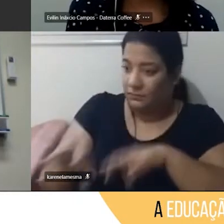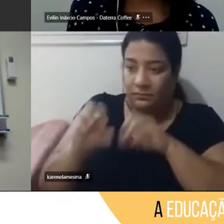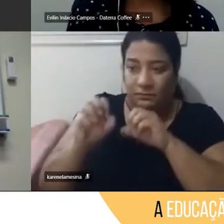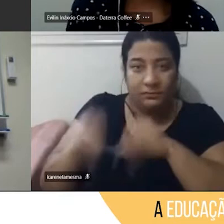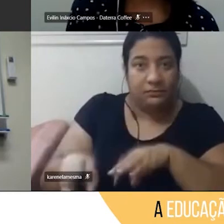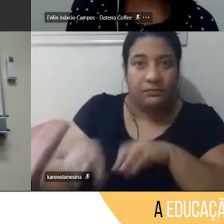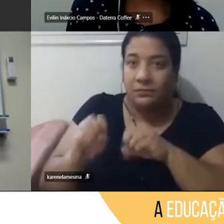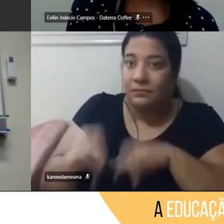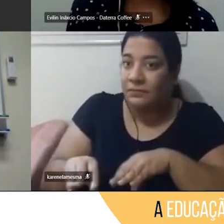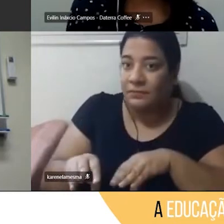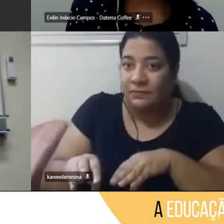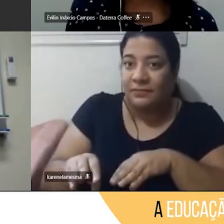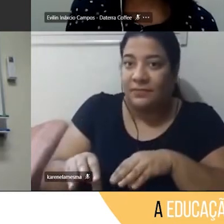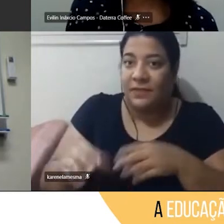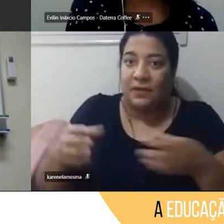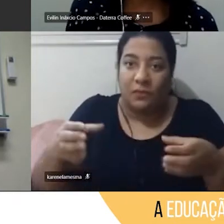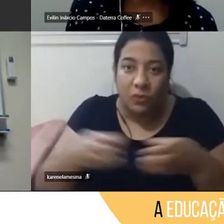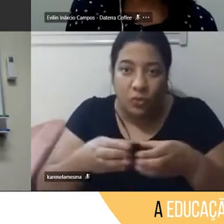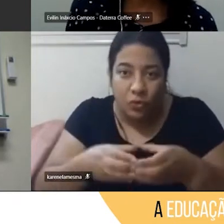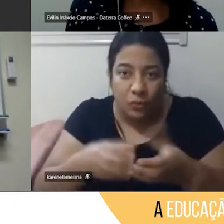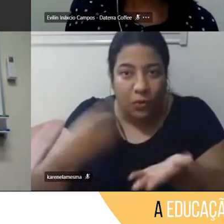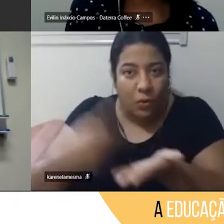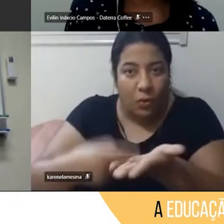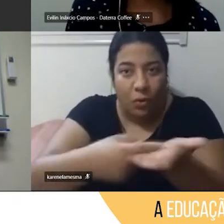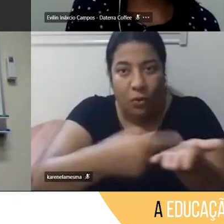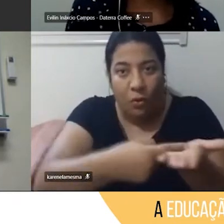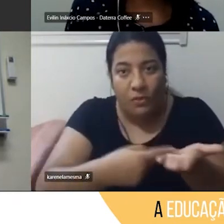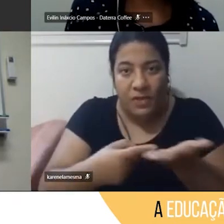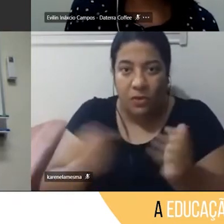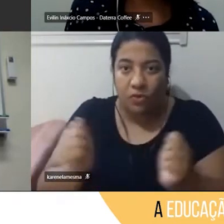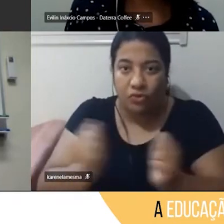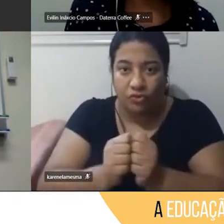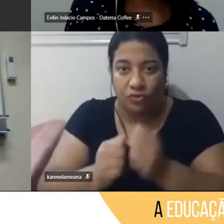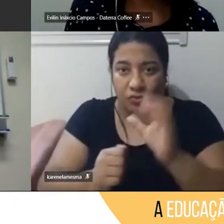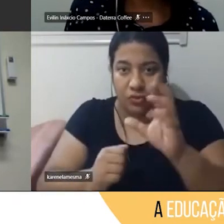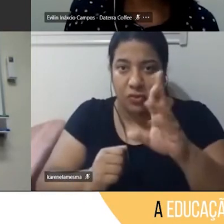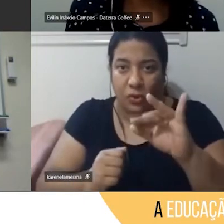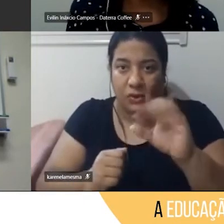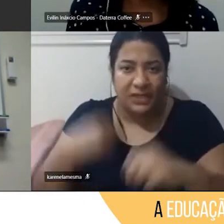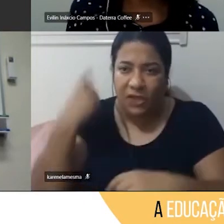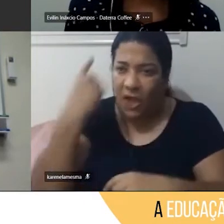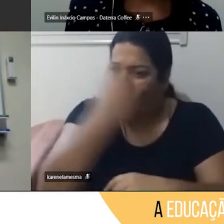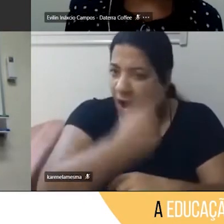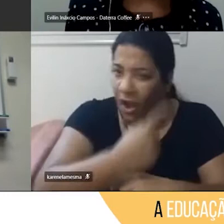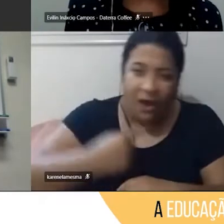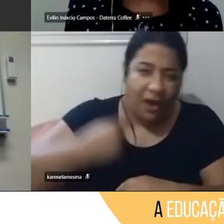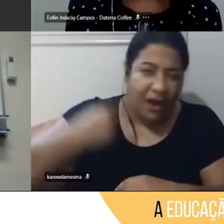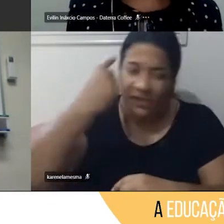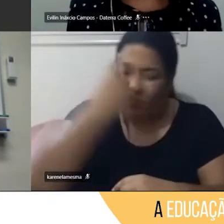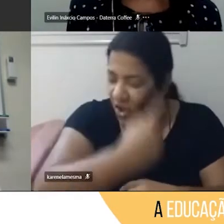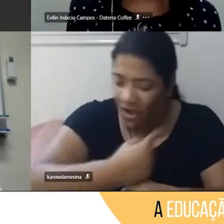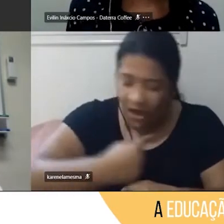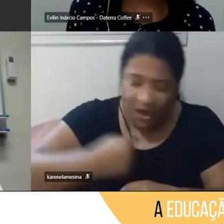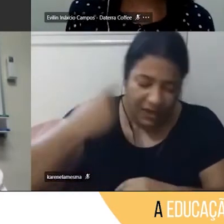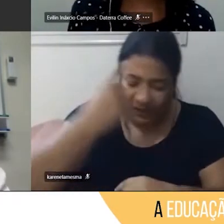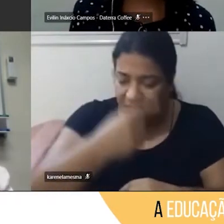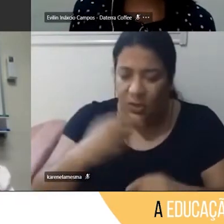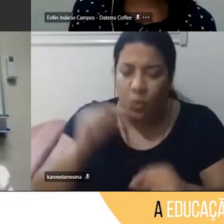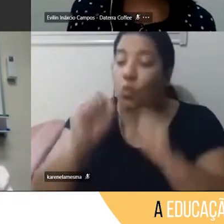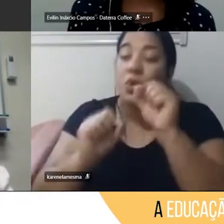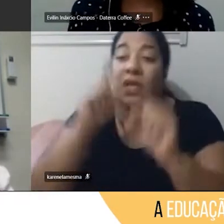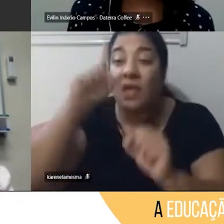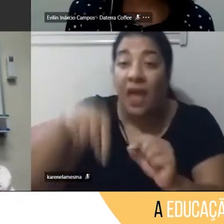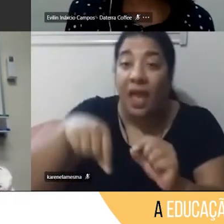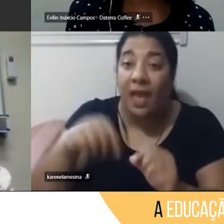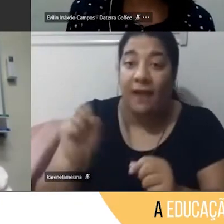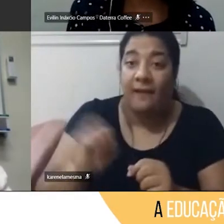a gente se juntou, o grupo de monitores, a Cris, e aí a ficou ali horas e horas discutindo o que era valores e ética ou o que era moral para